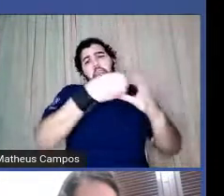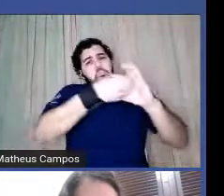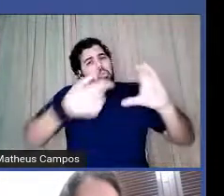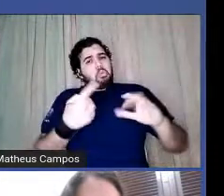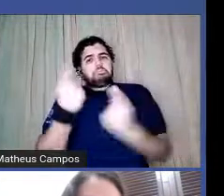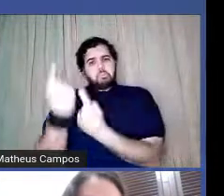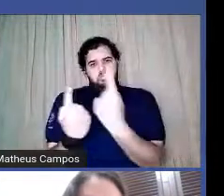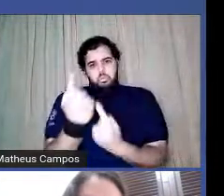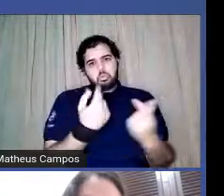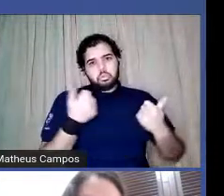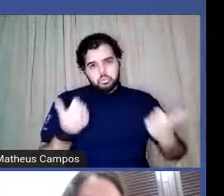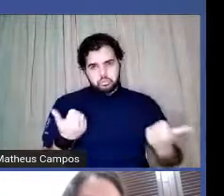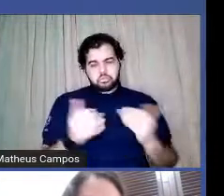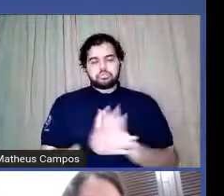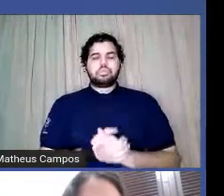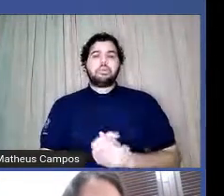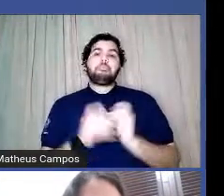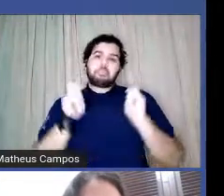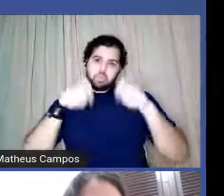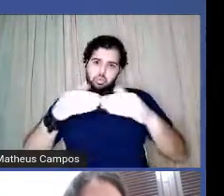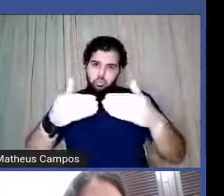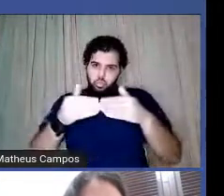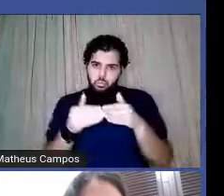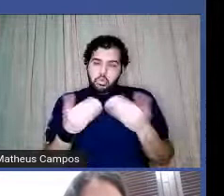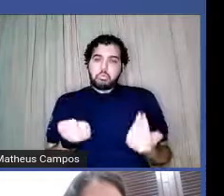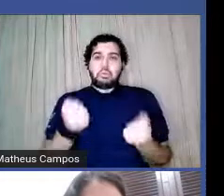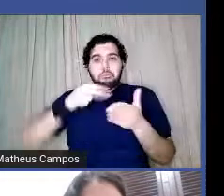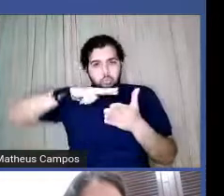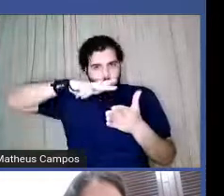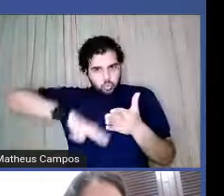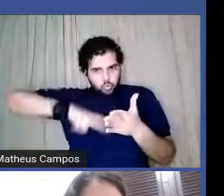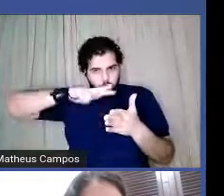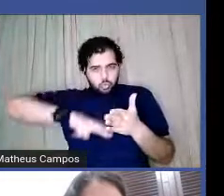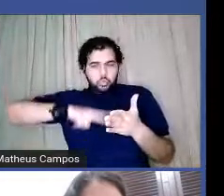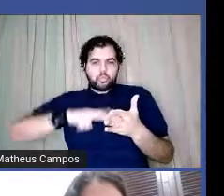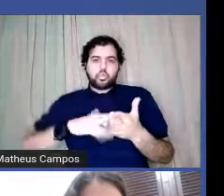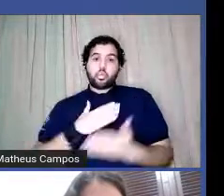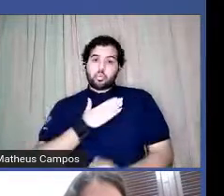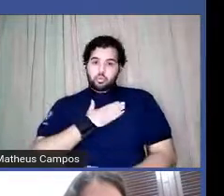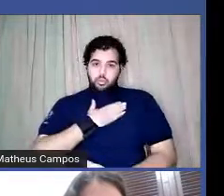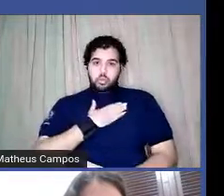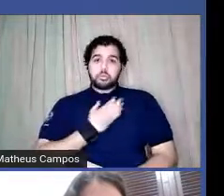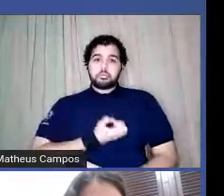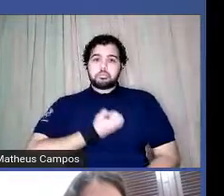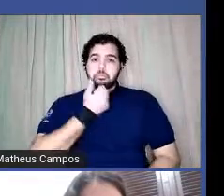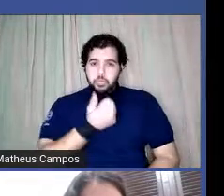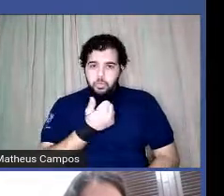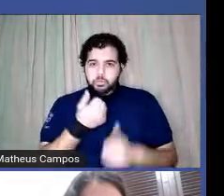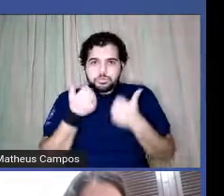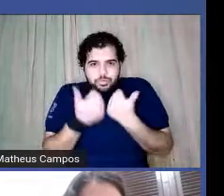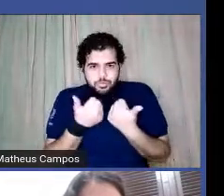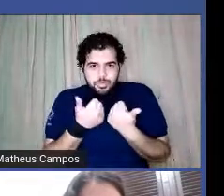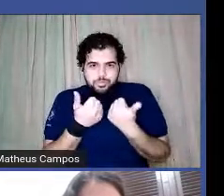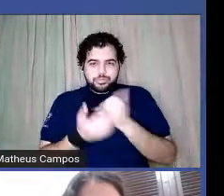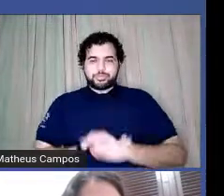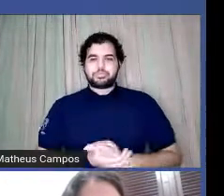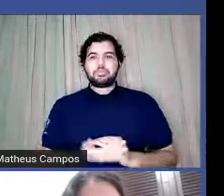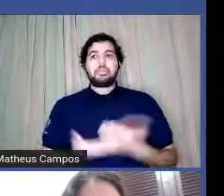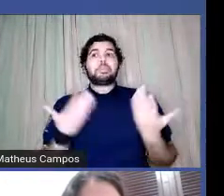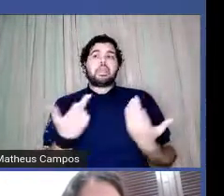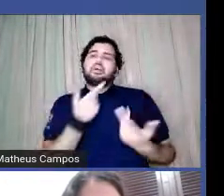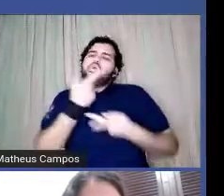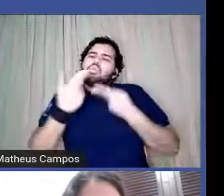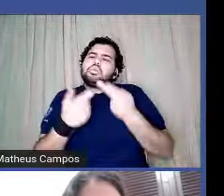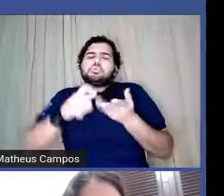Vou pedir permissão a vocês para ler aqui o meu poema. Eu queria escrever sobre